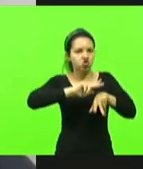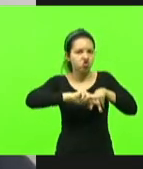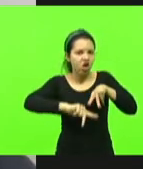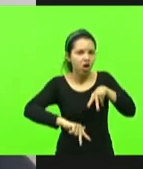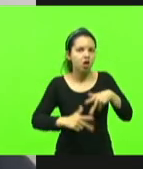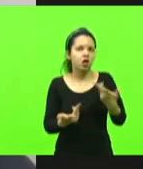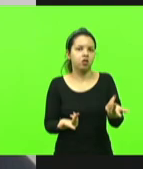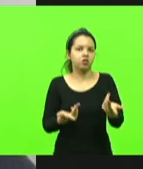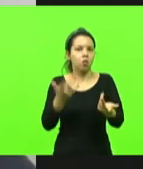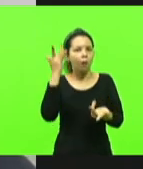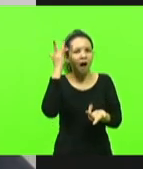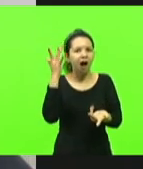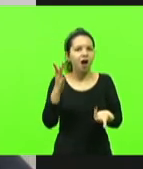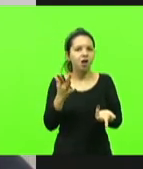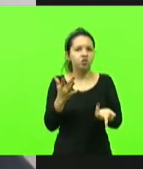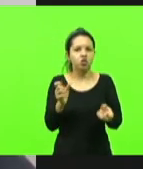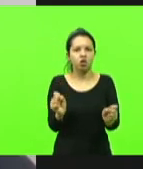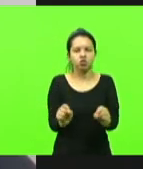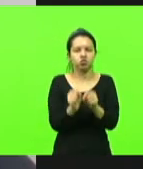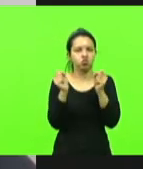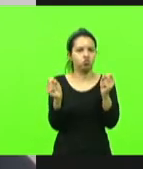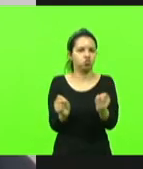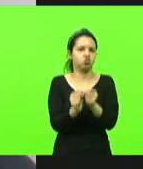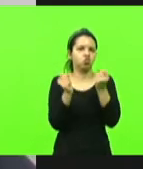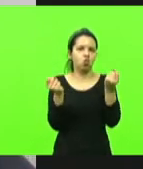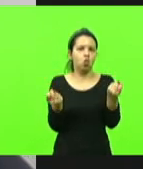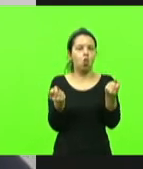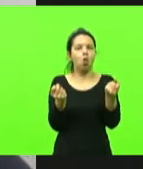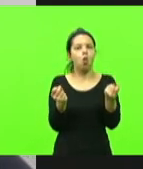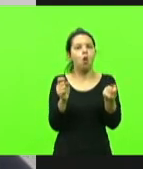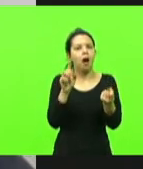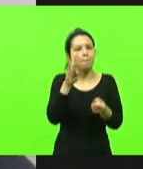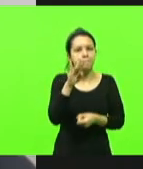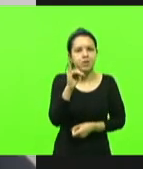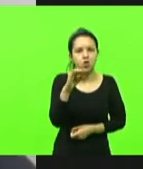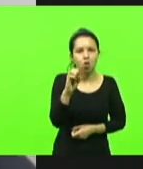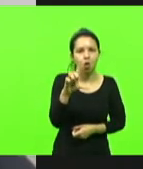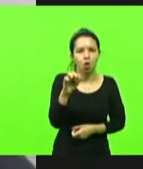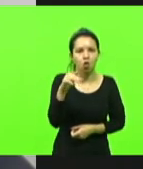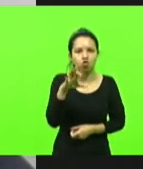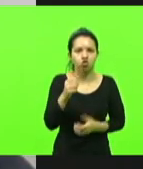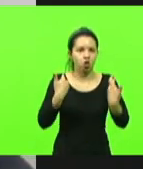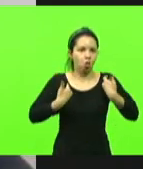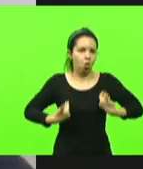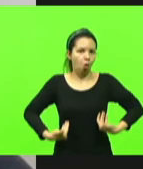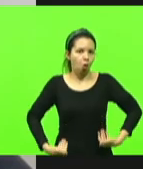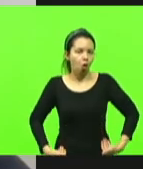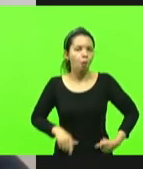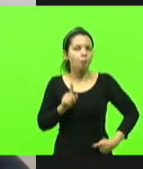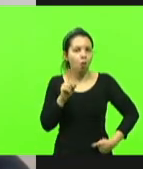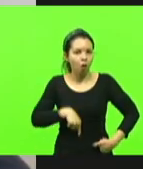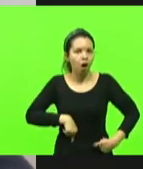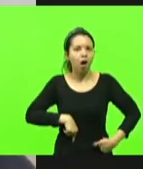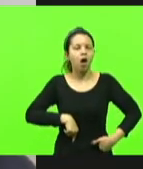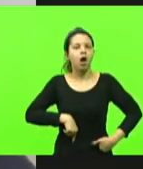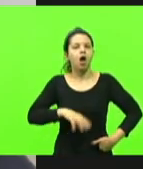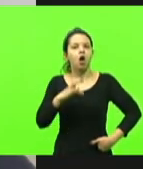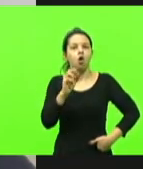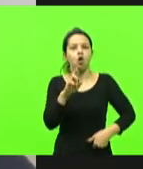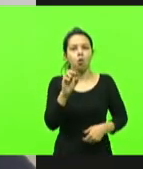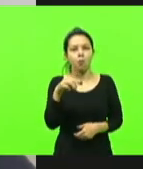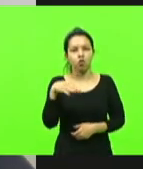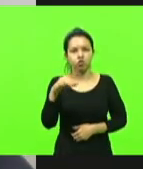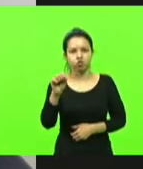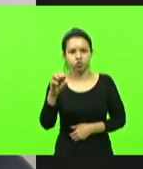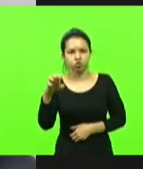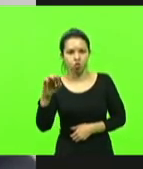da própria biologia que coloca o ser humano como cromossomo XXXY, e,